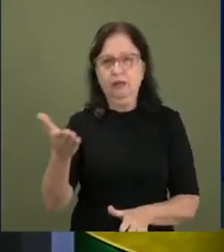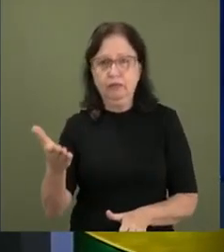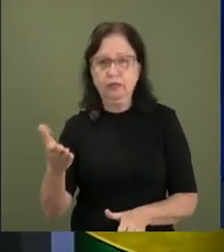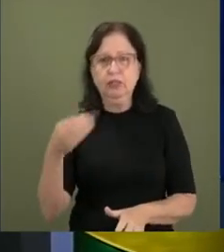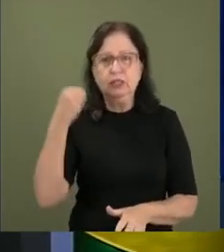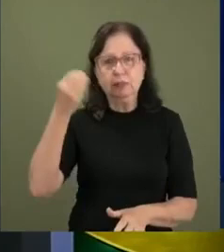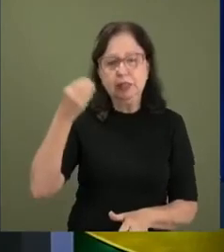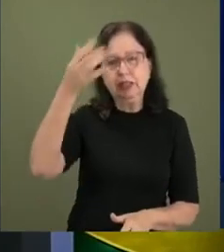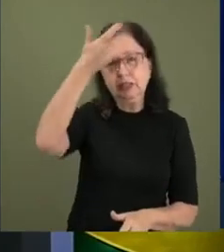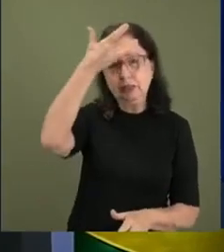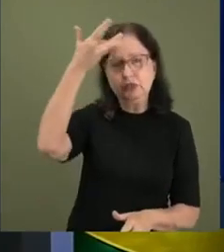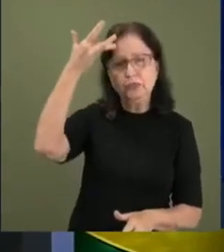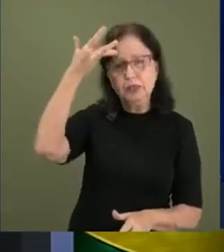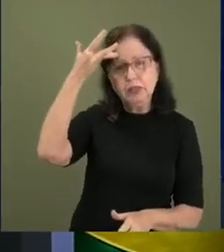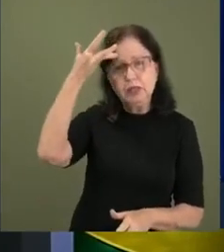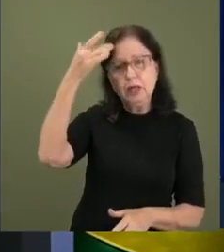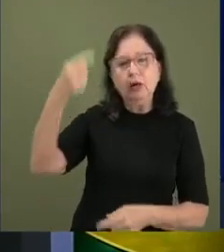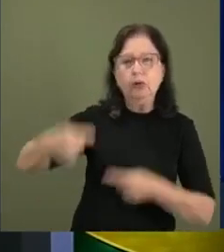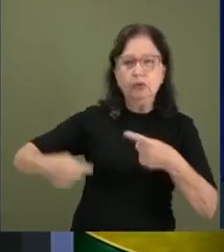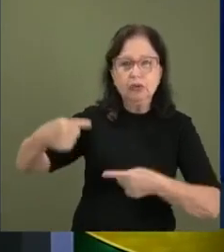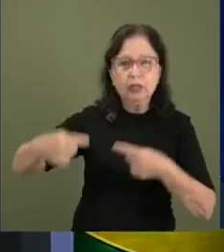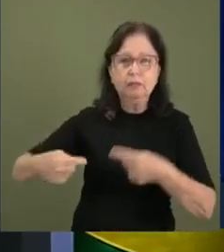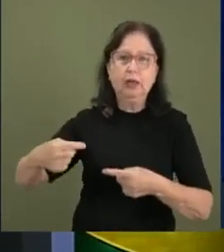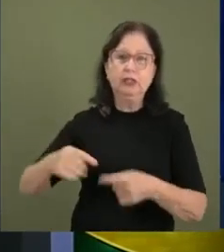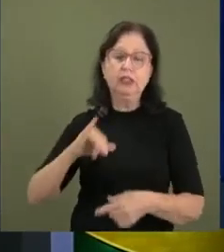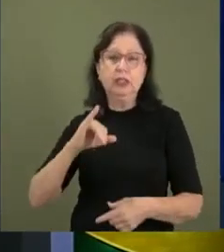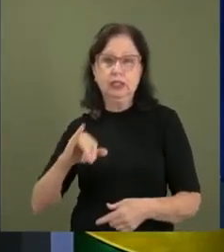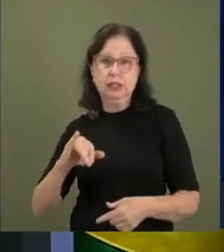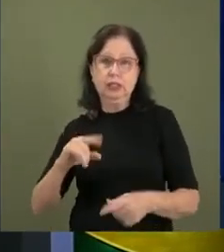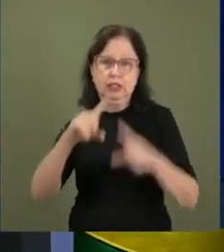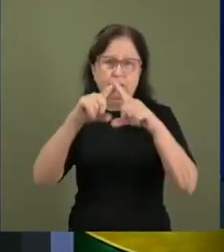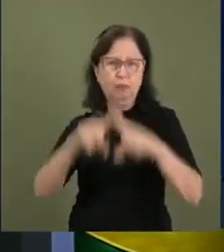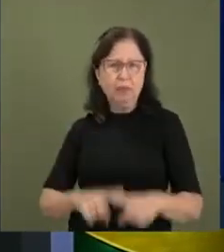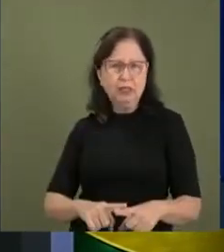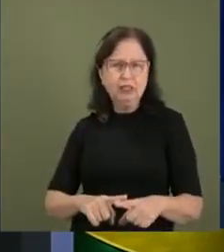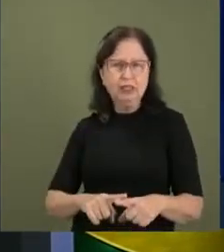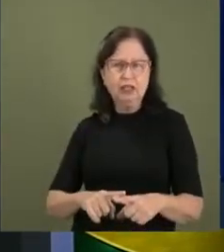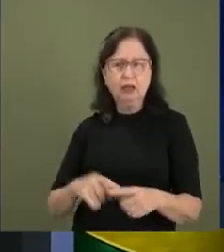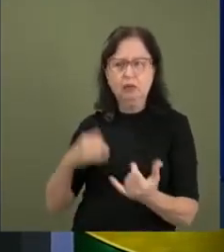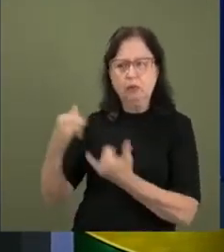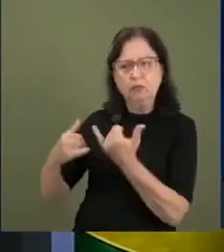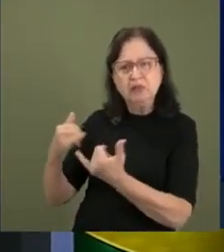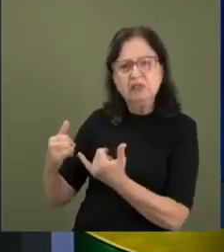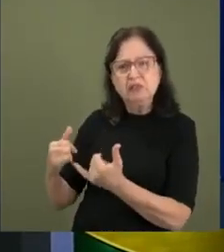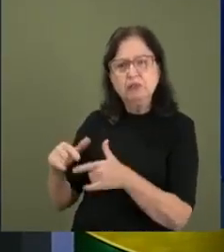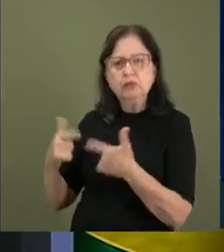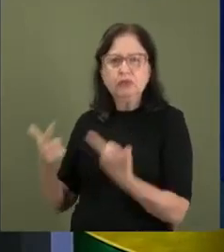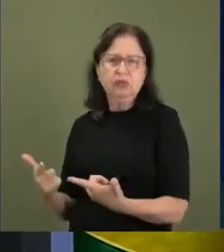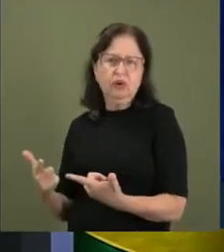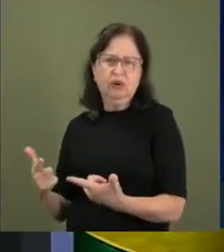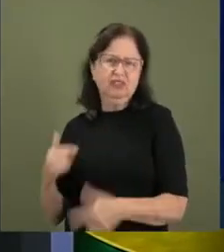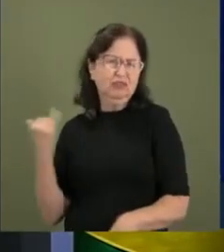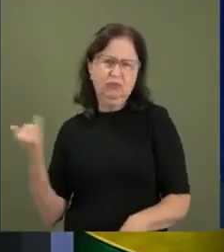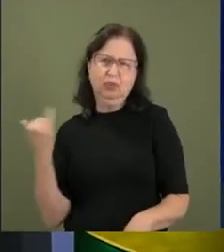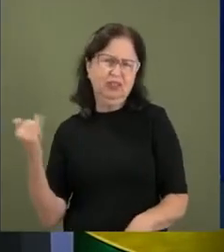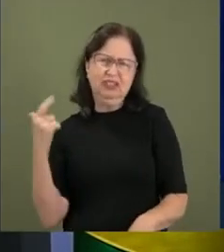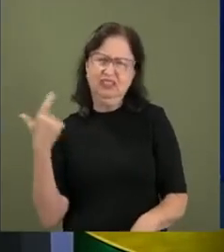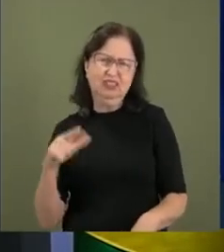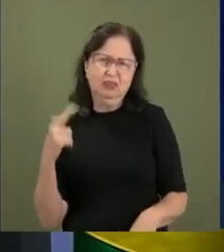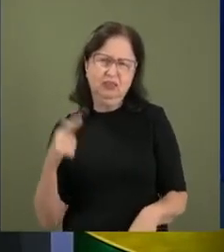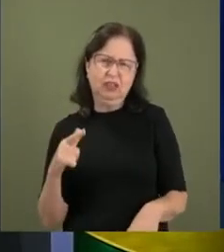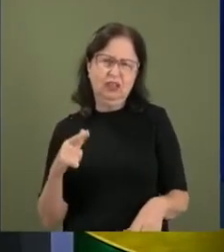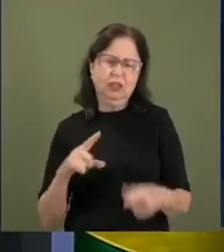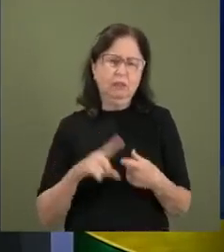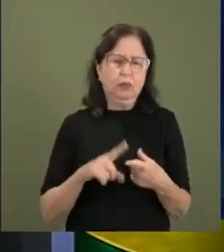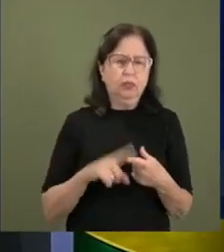mental, essa discussão se é um jogo de aposta ou se ele é um jogo de sorte, ela não é relevante para quando a gente